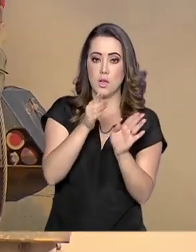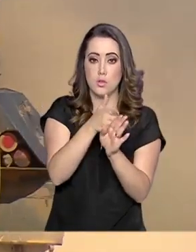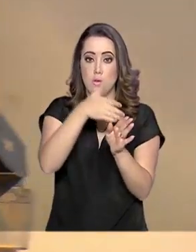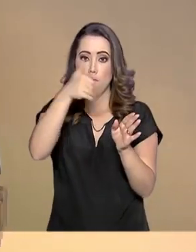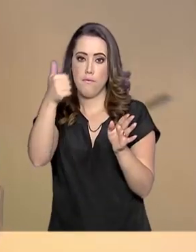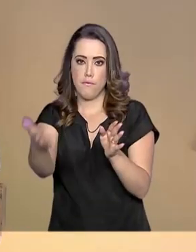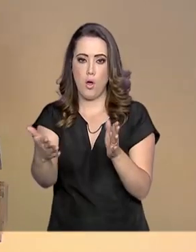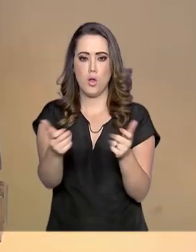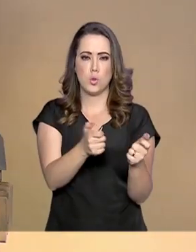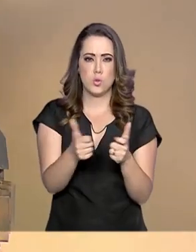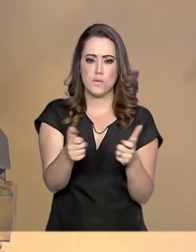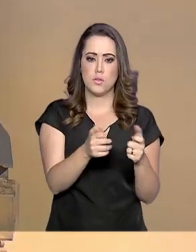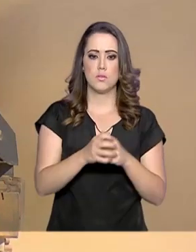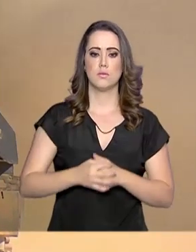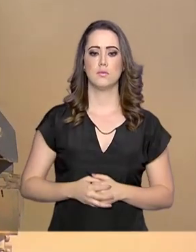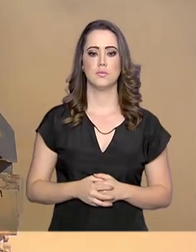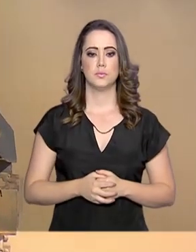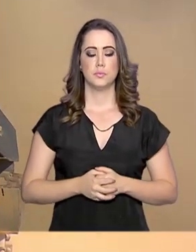simuladores.